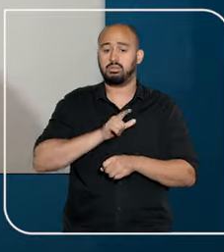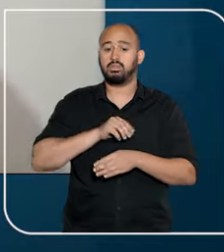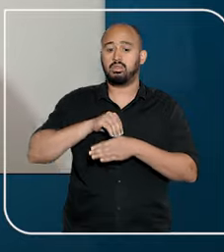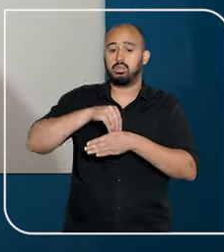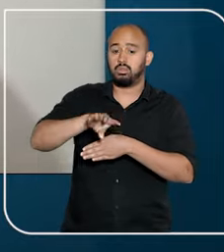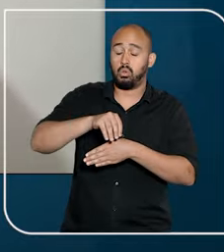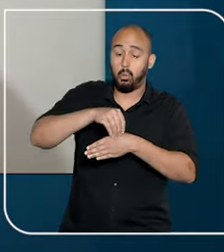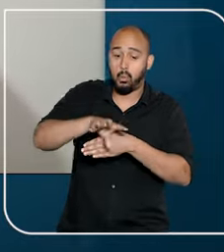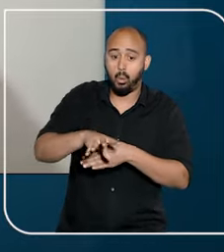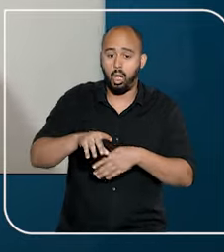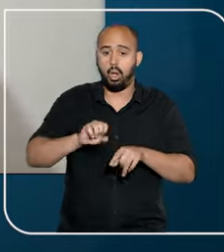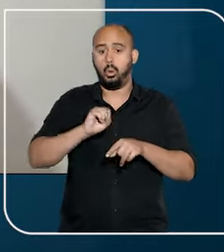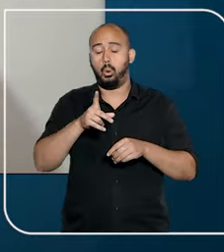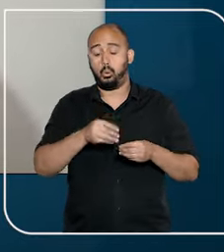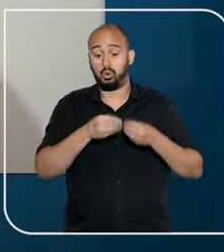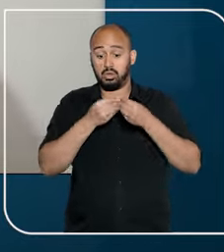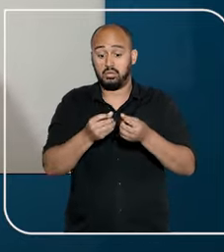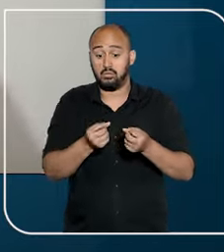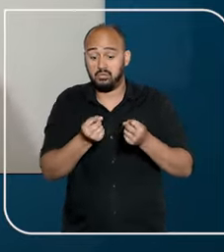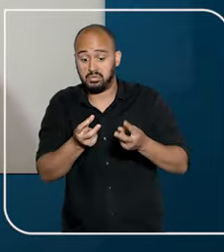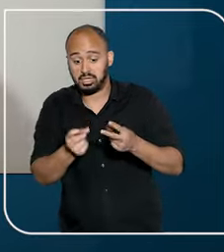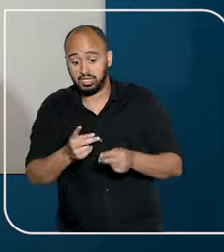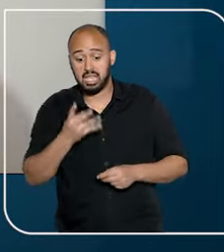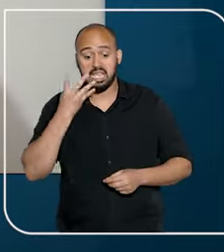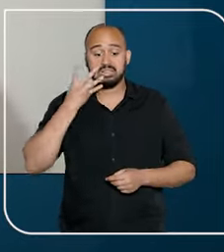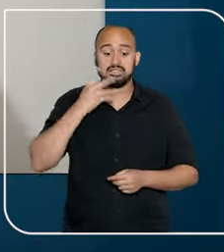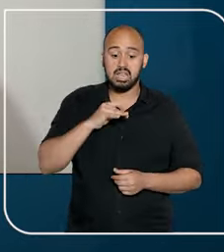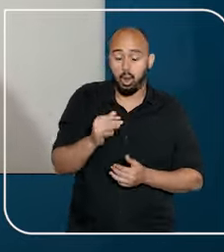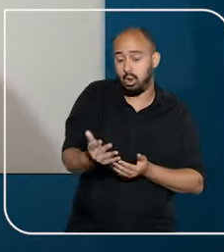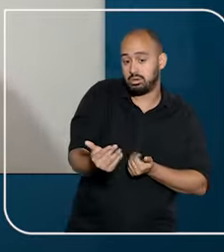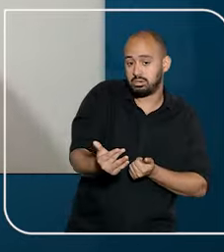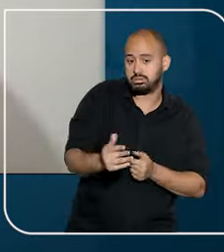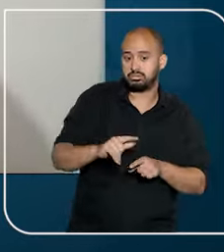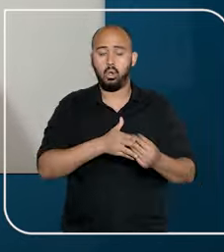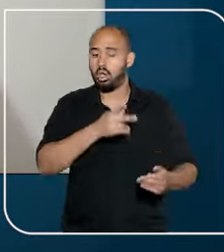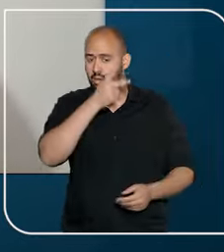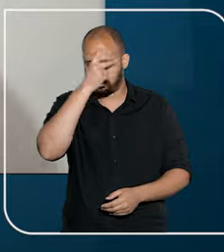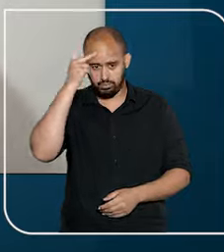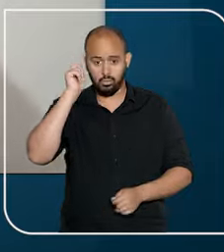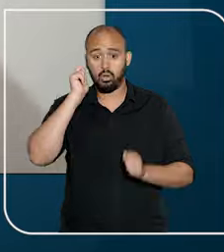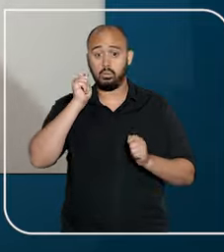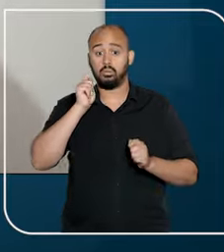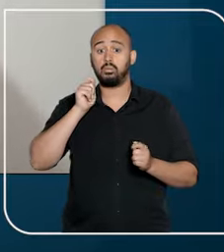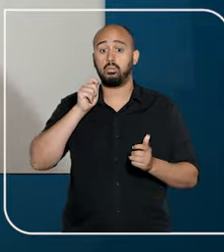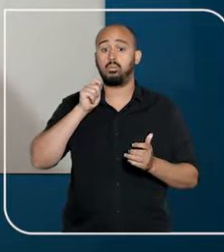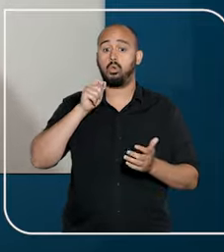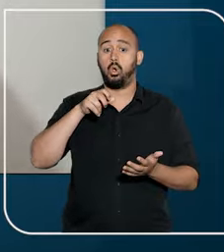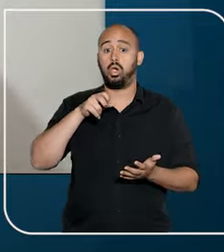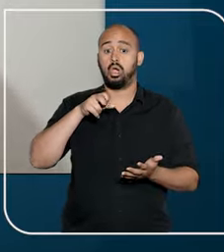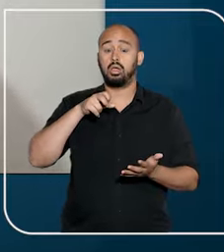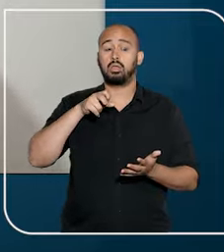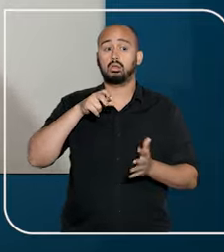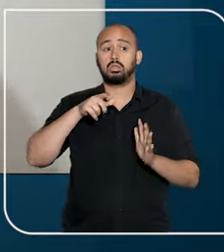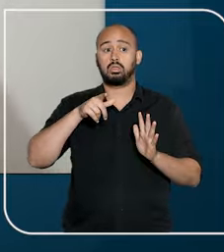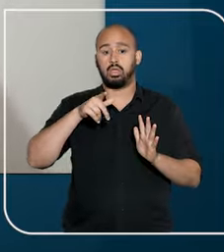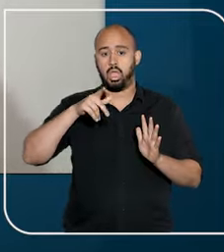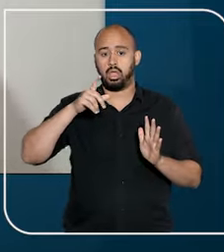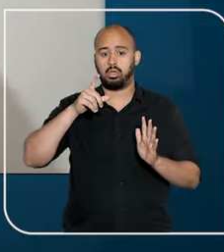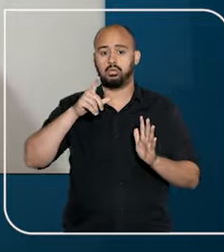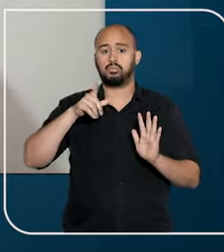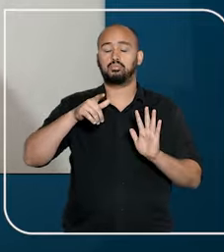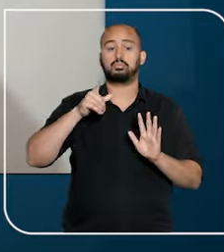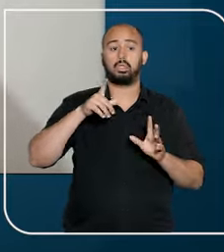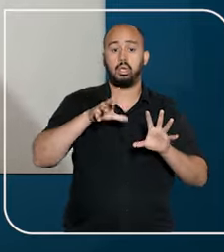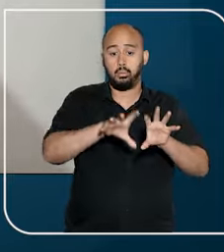entregam ou distribuem ou vendem bebida alcoólica para criança ou adolescente. Qualquer pessoa poderá ser autor desse crime,